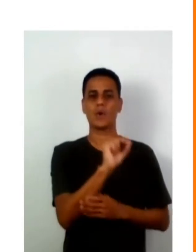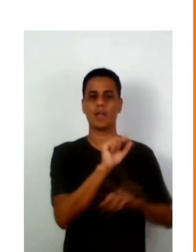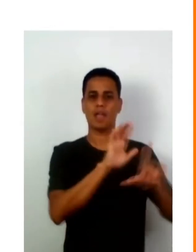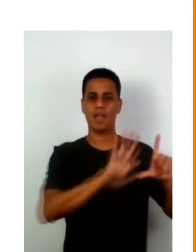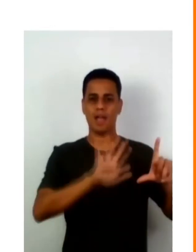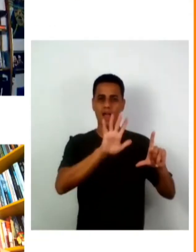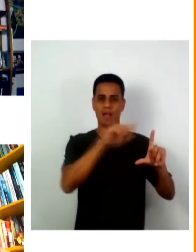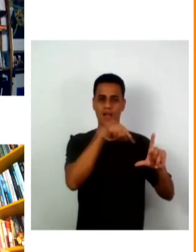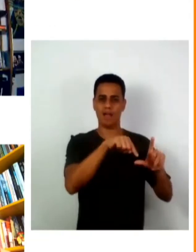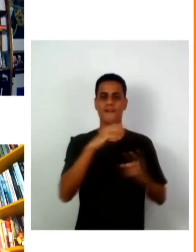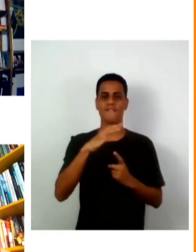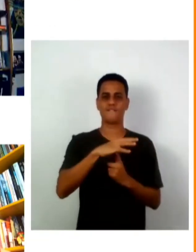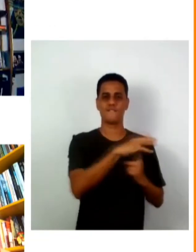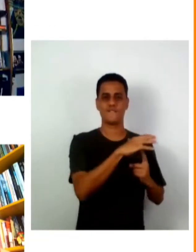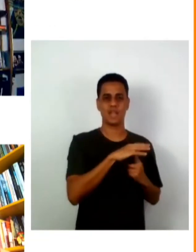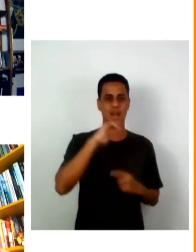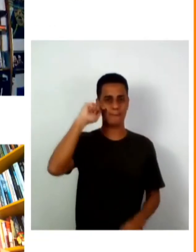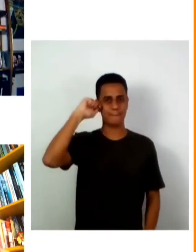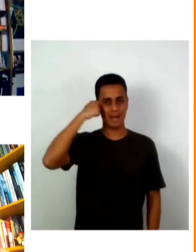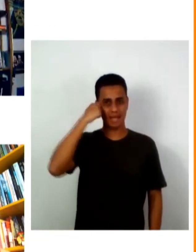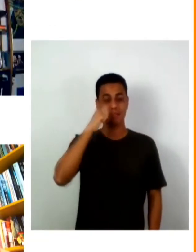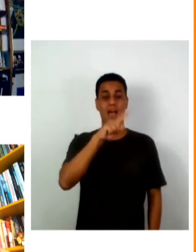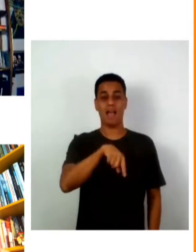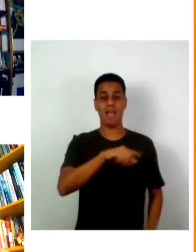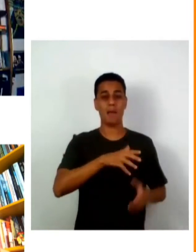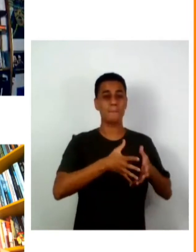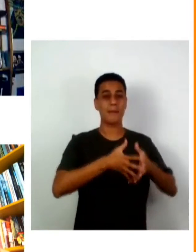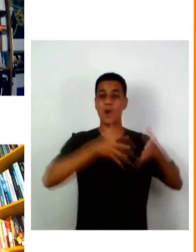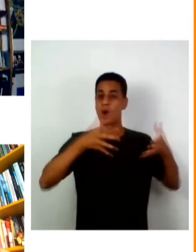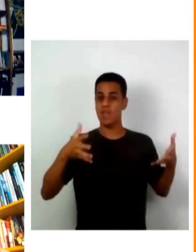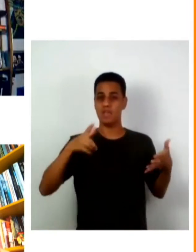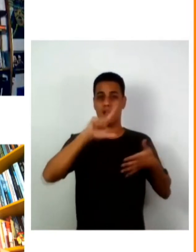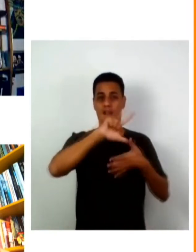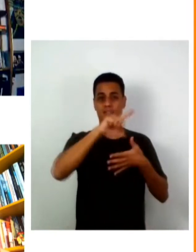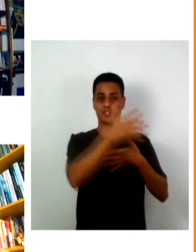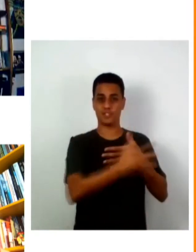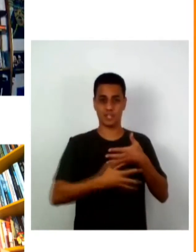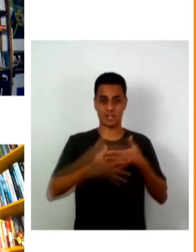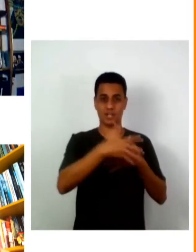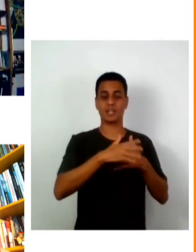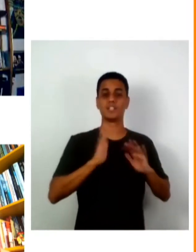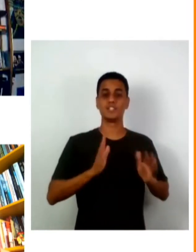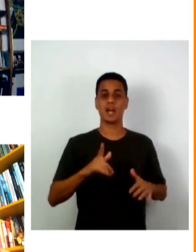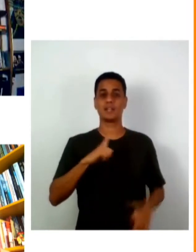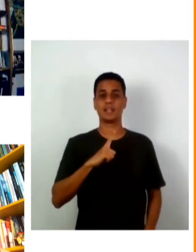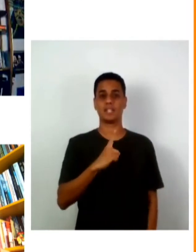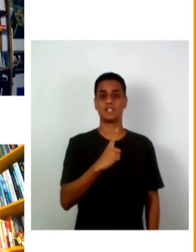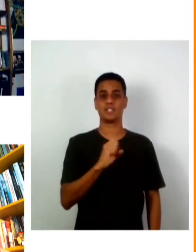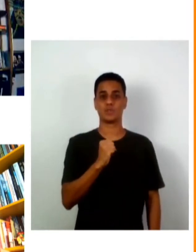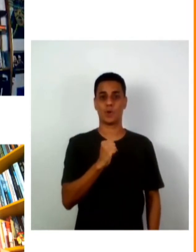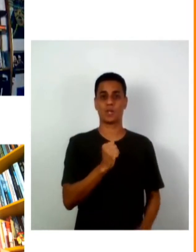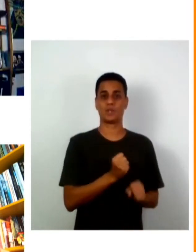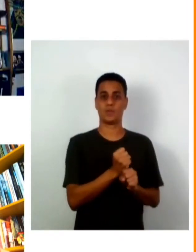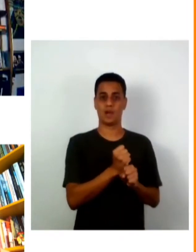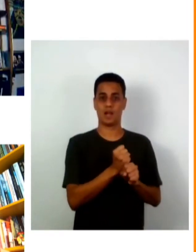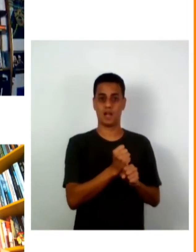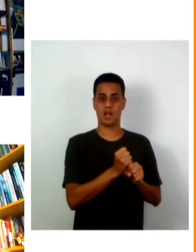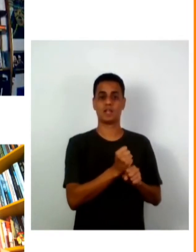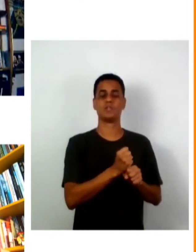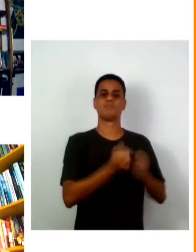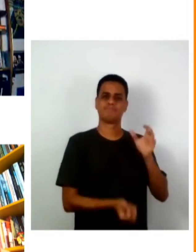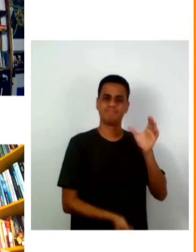que é a maior feira negra da América Latina, já com 18 anos de atividade. A Adriana começou a atuar